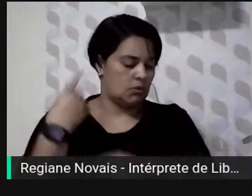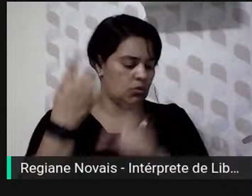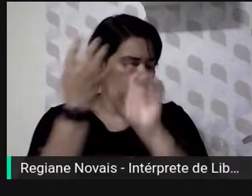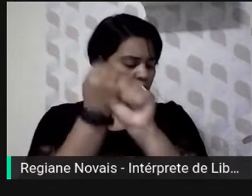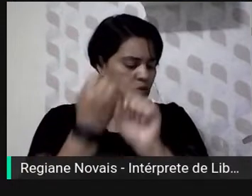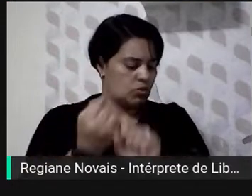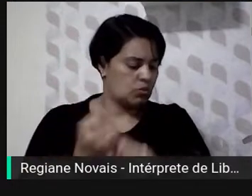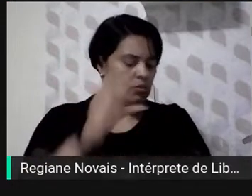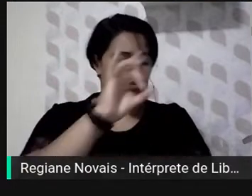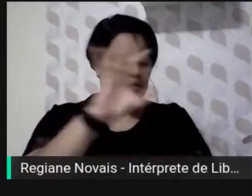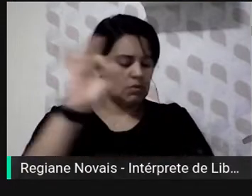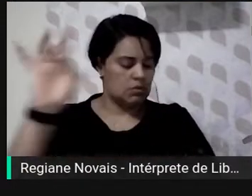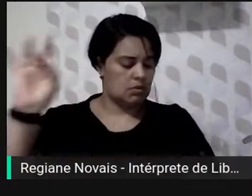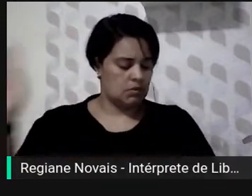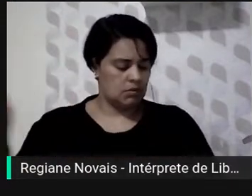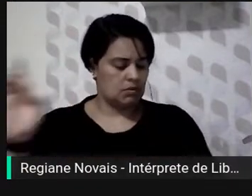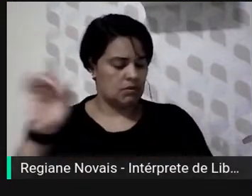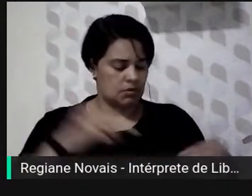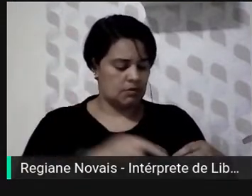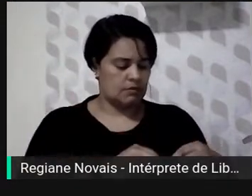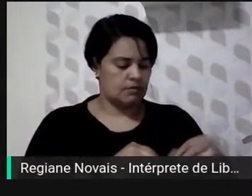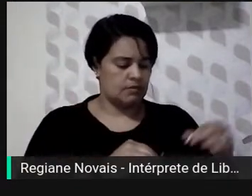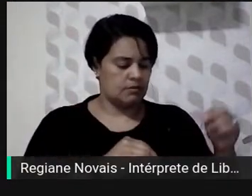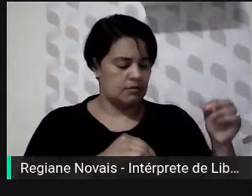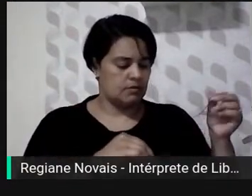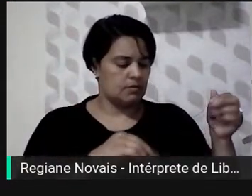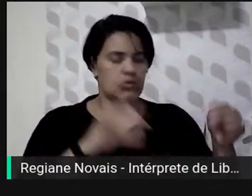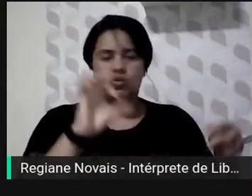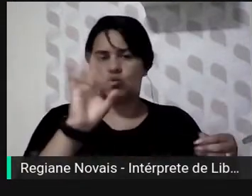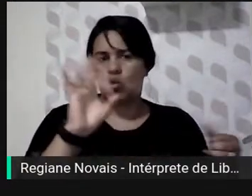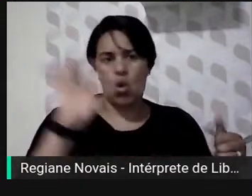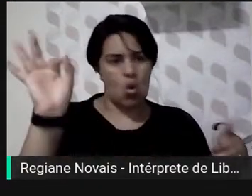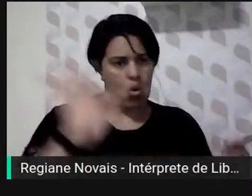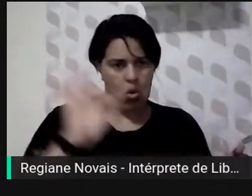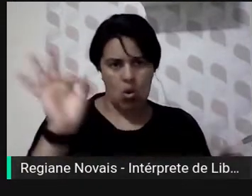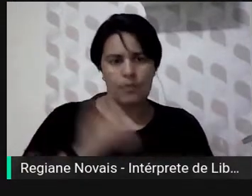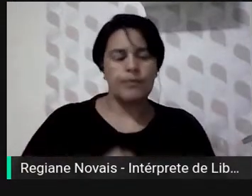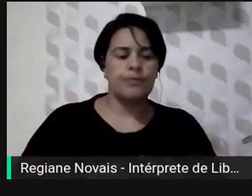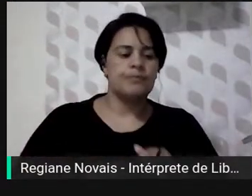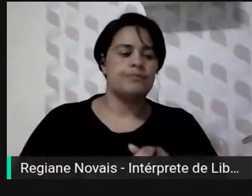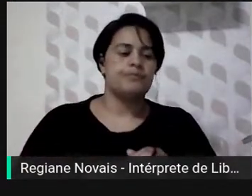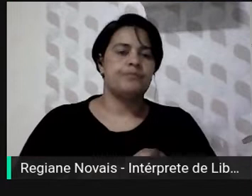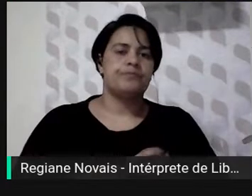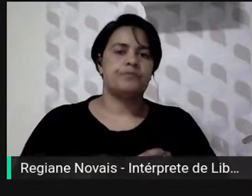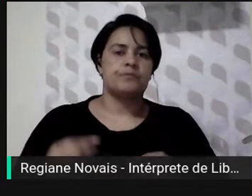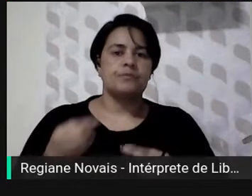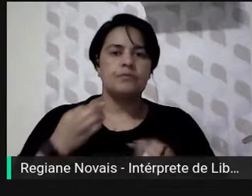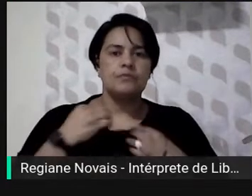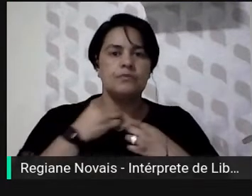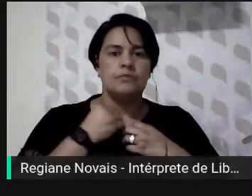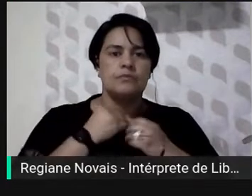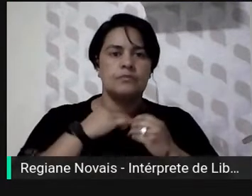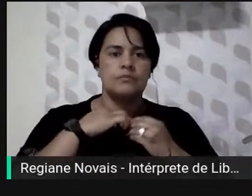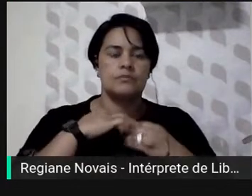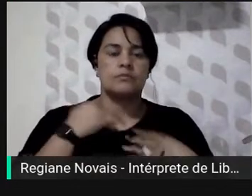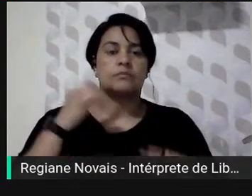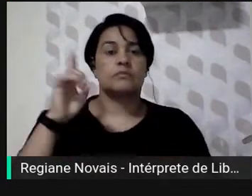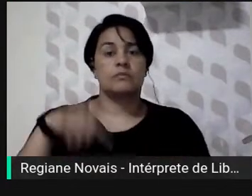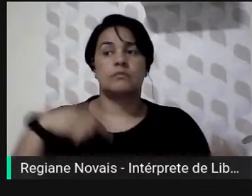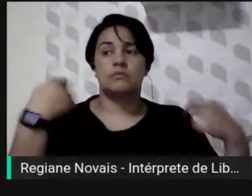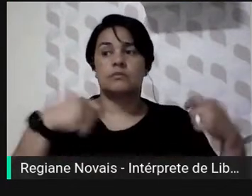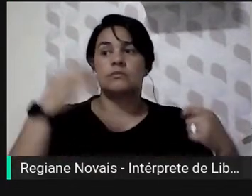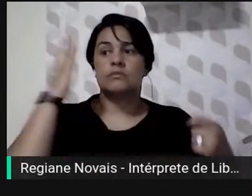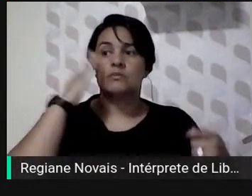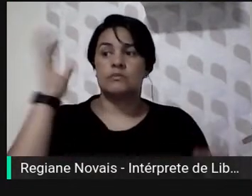servidor em cada período mencionado. Basta o percentual. Então, com simples produto, entre a nota, o percentual de